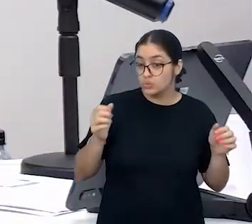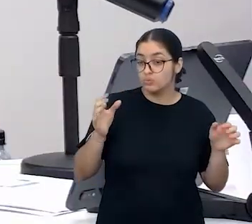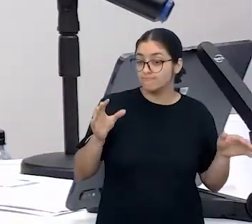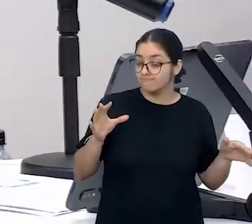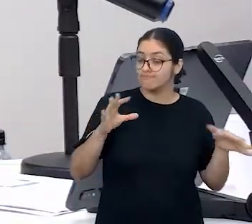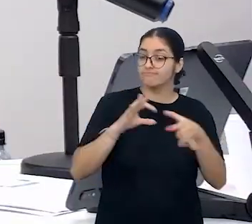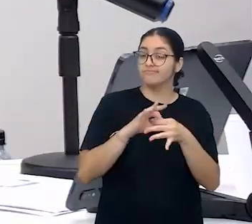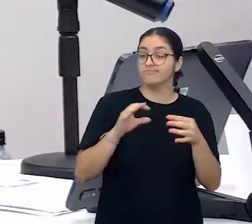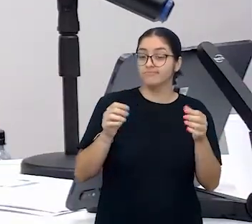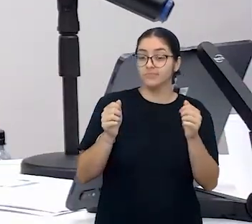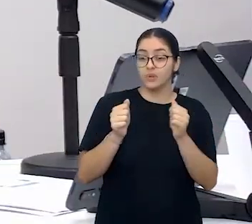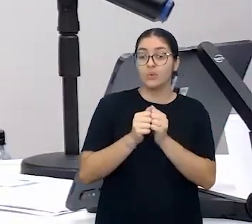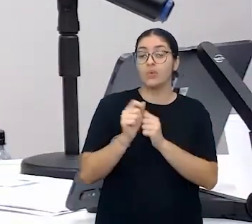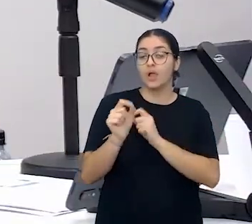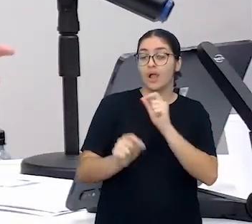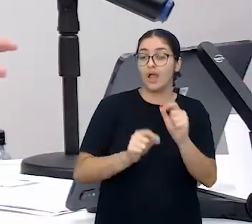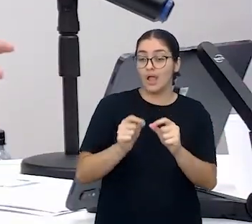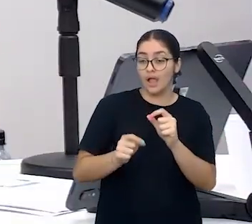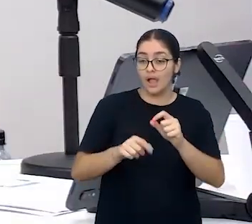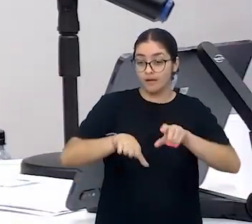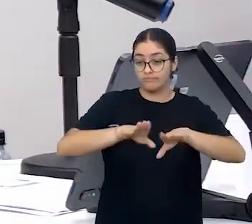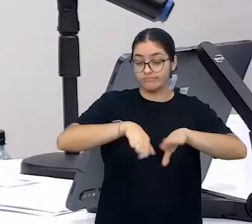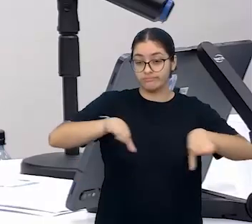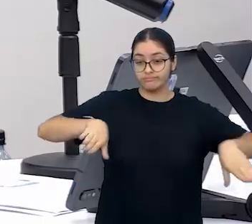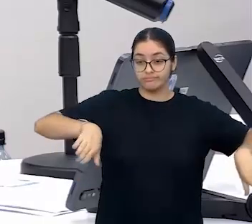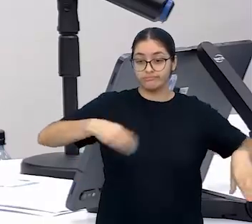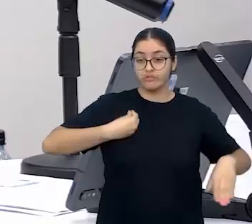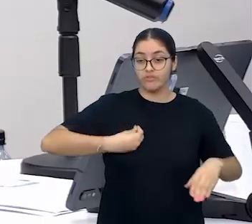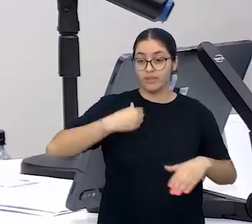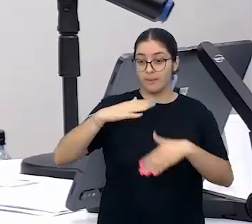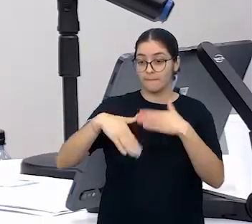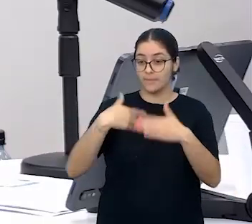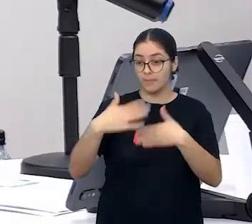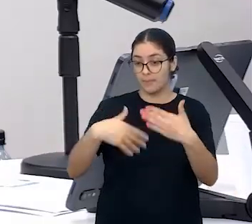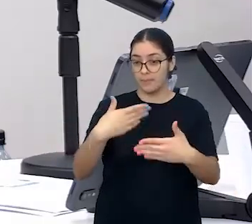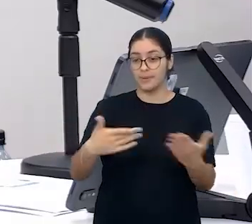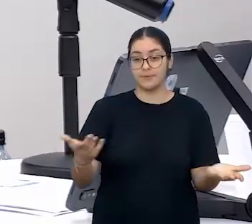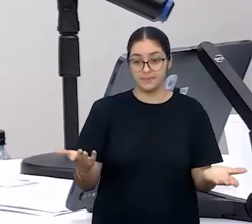nossos estudantes. A prática do dia a dia deles.